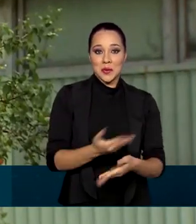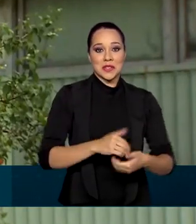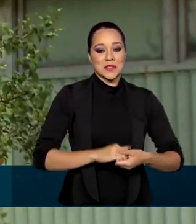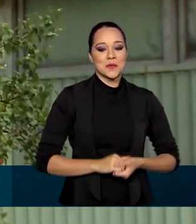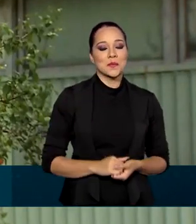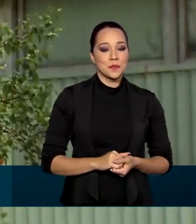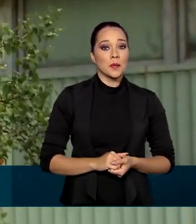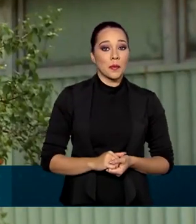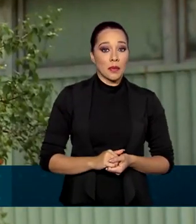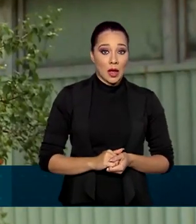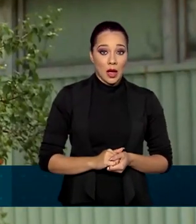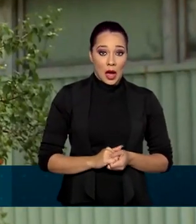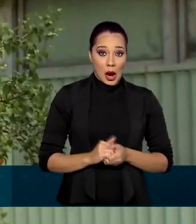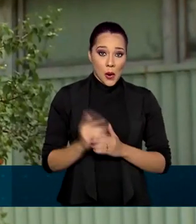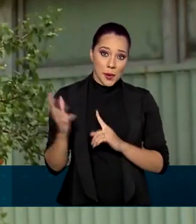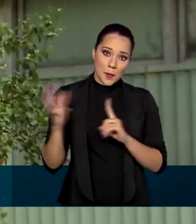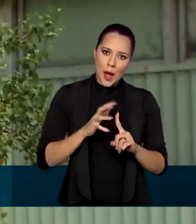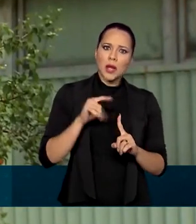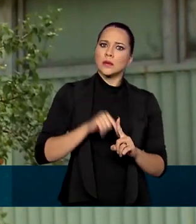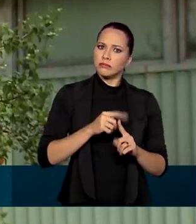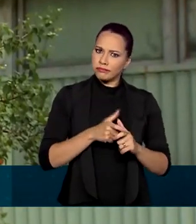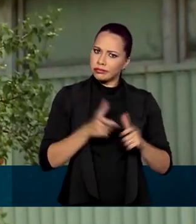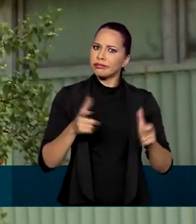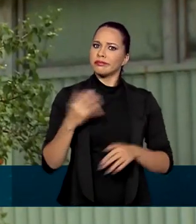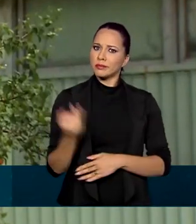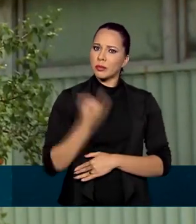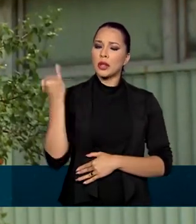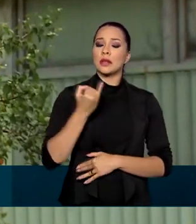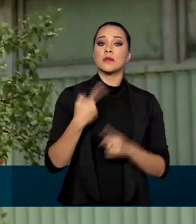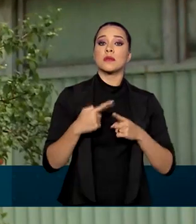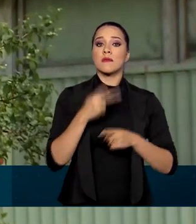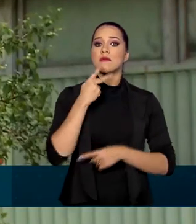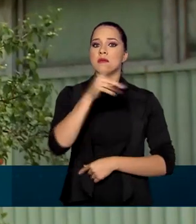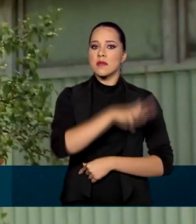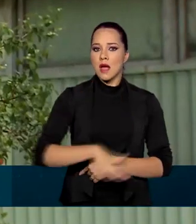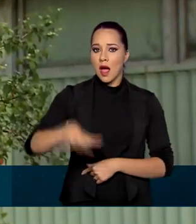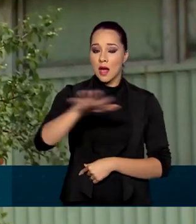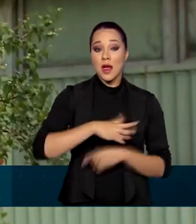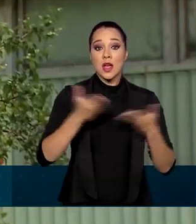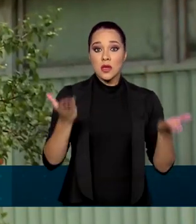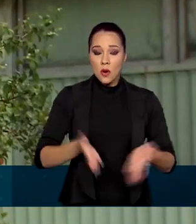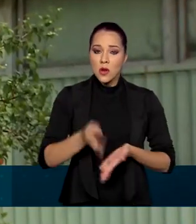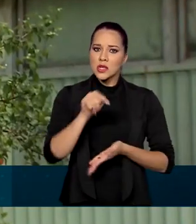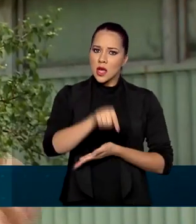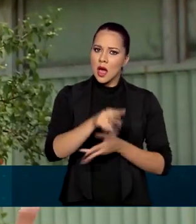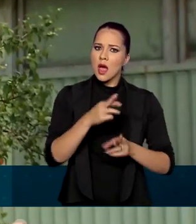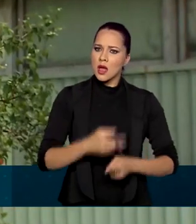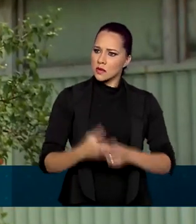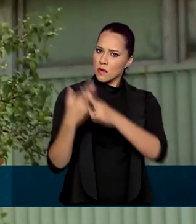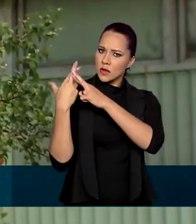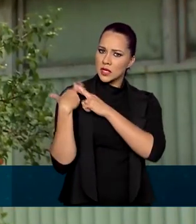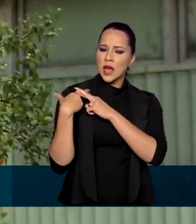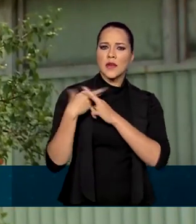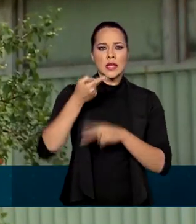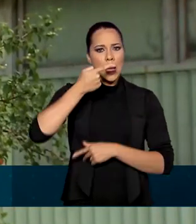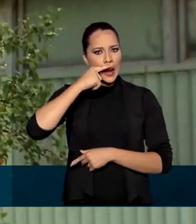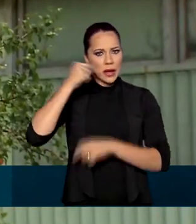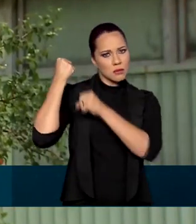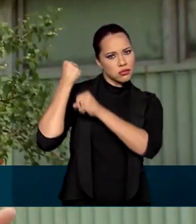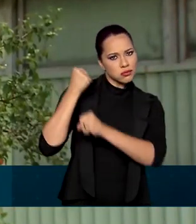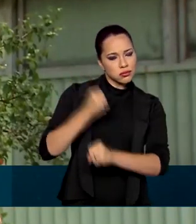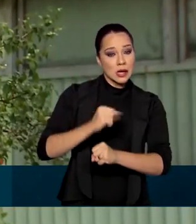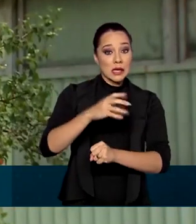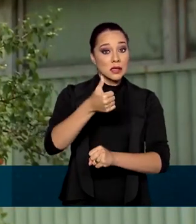O impacto disso é bastante grande. Nós estamos falando de um setor que hoje é responsável, os derivados da cana-de-açúcar, são